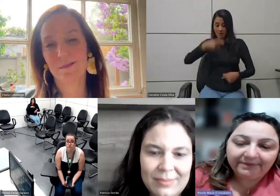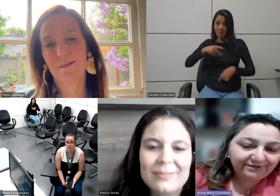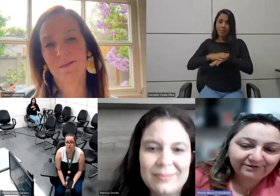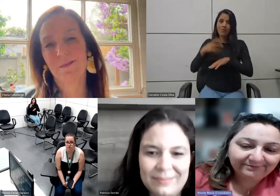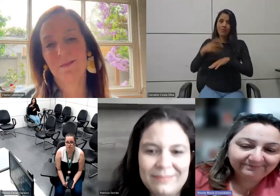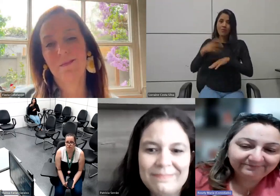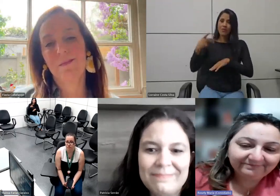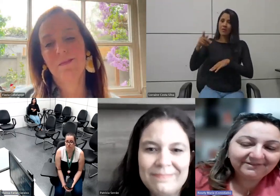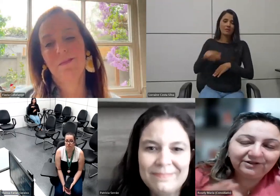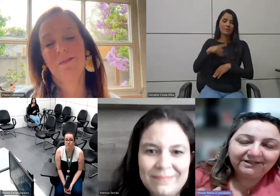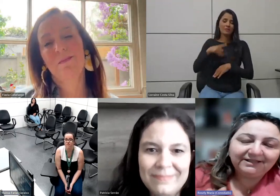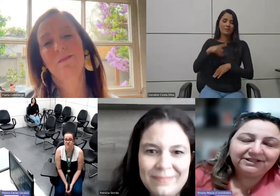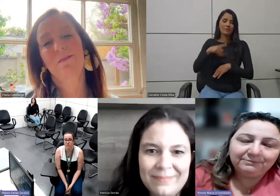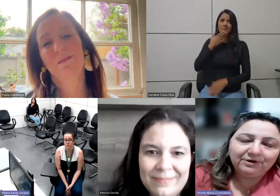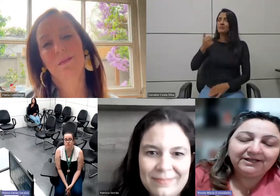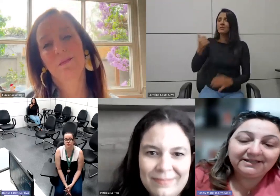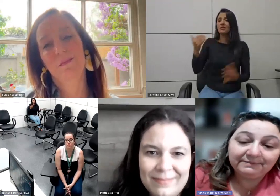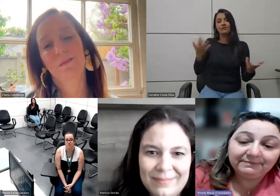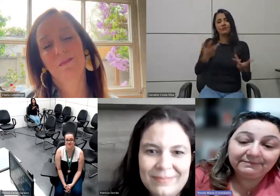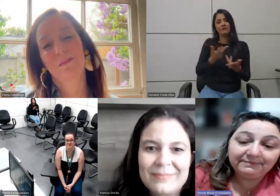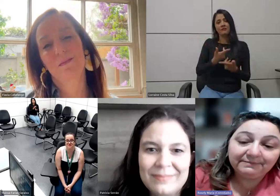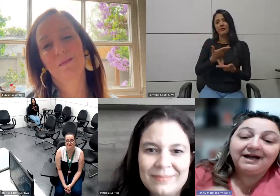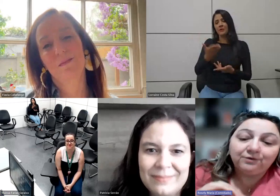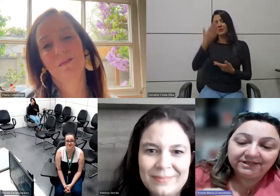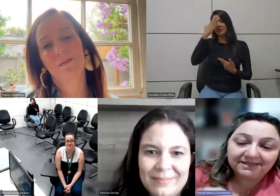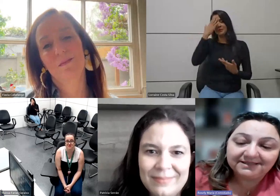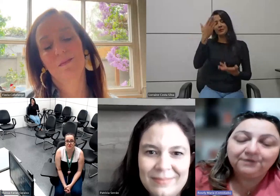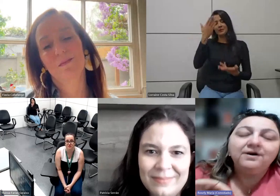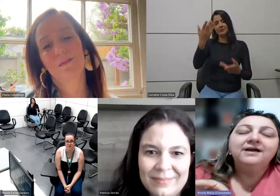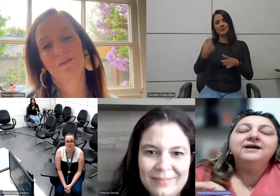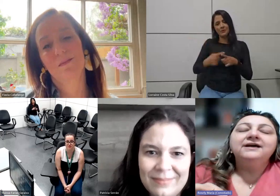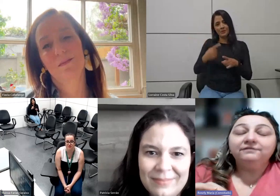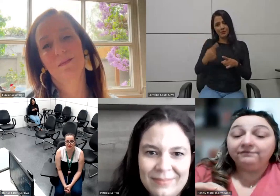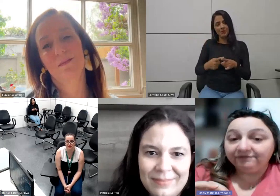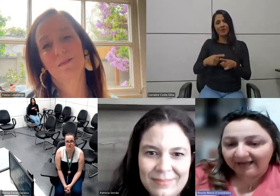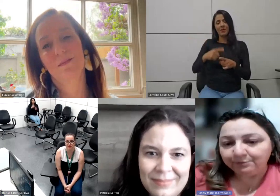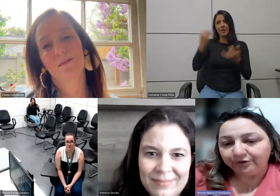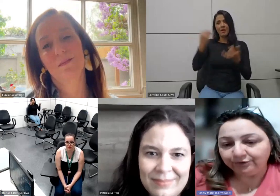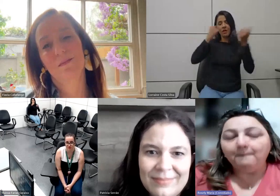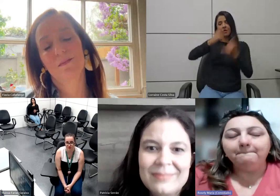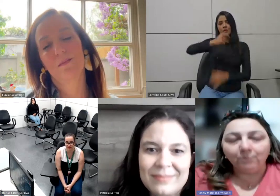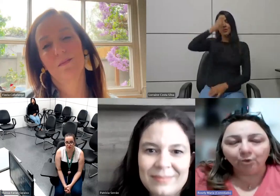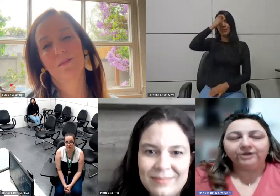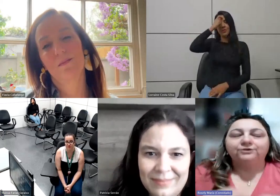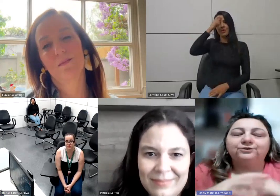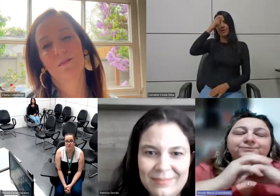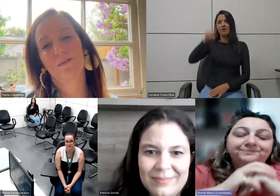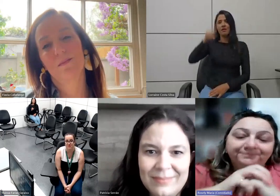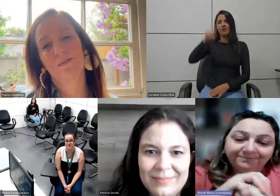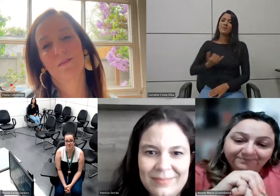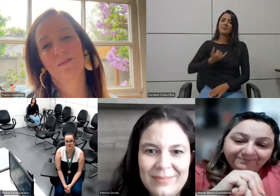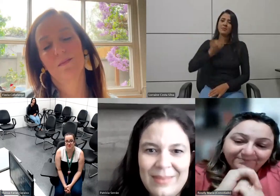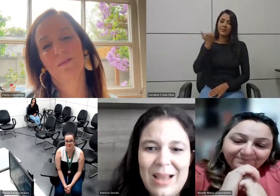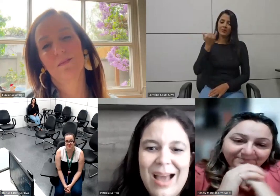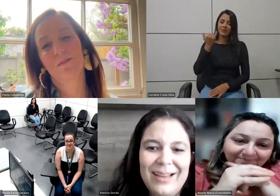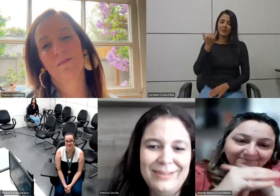não tem preço só queria deixar meu agradecimento porque a conscientização vale muito muito